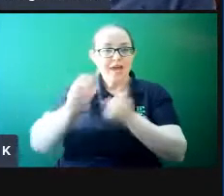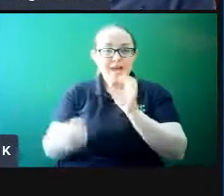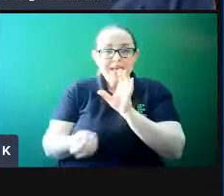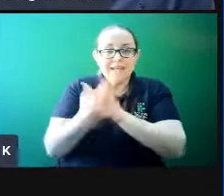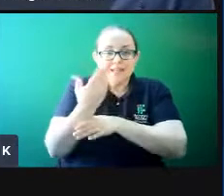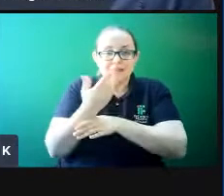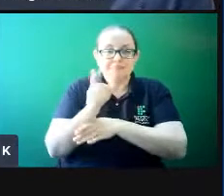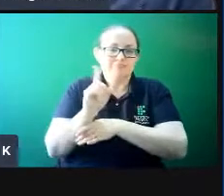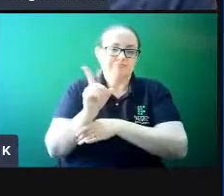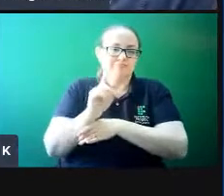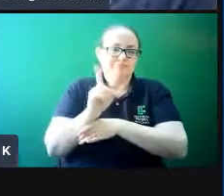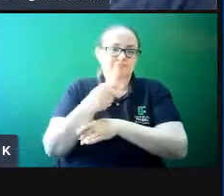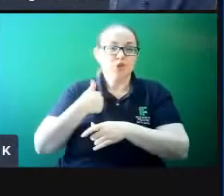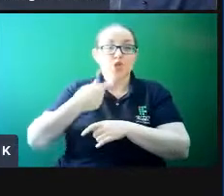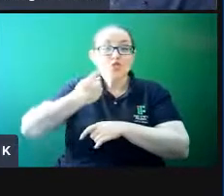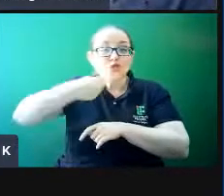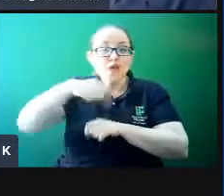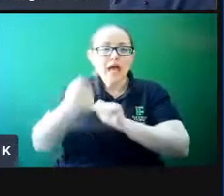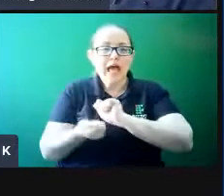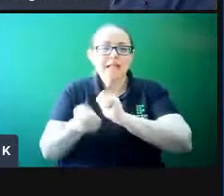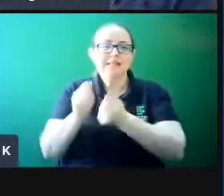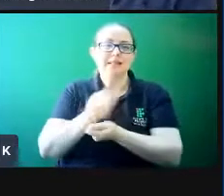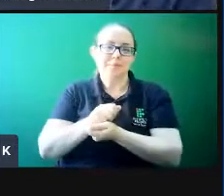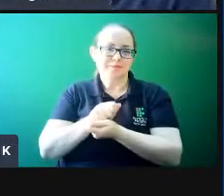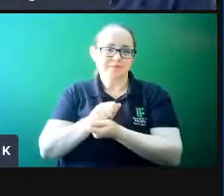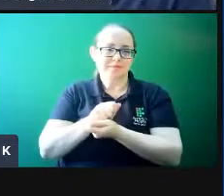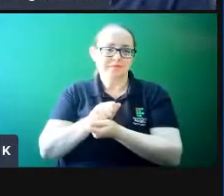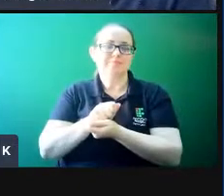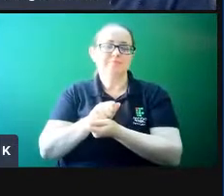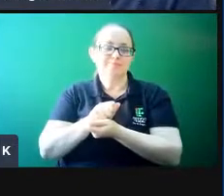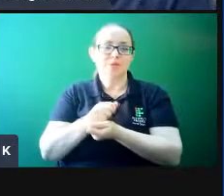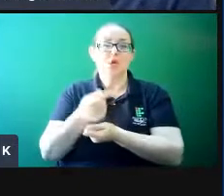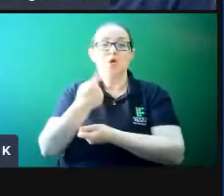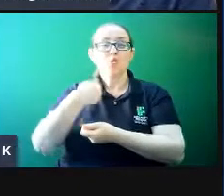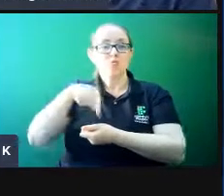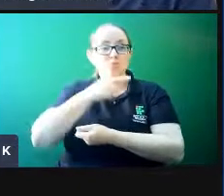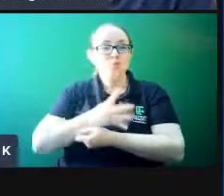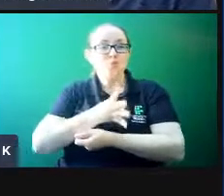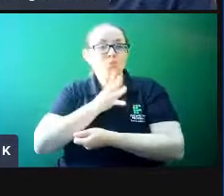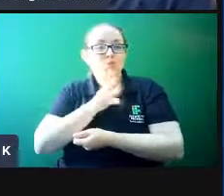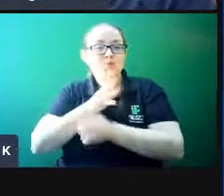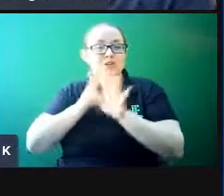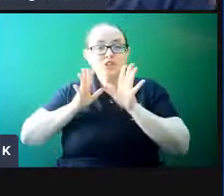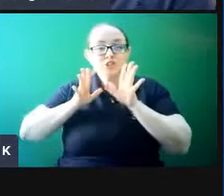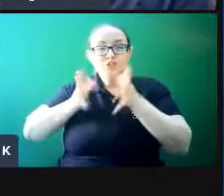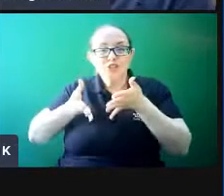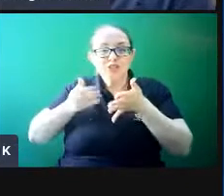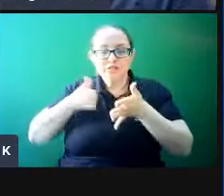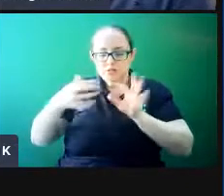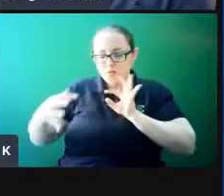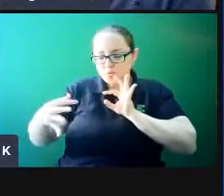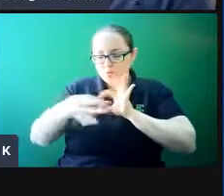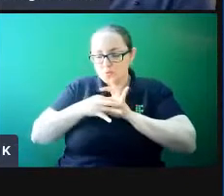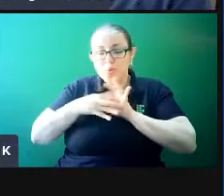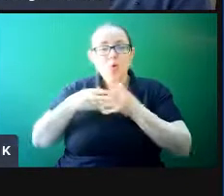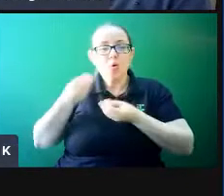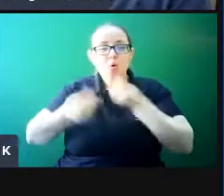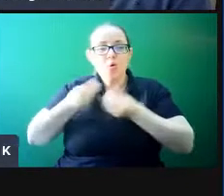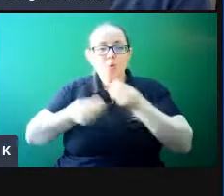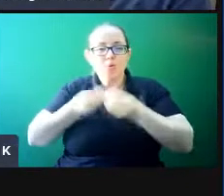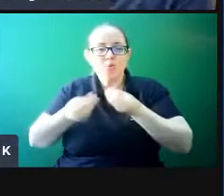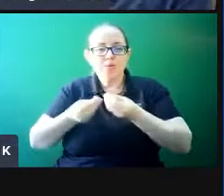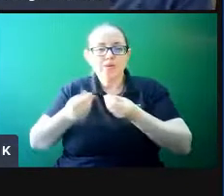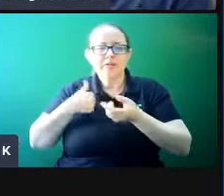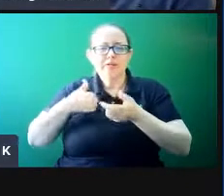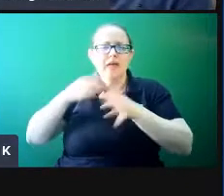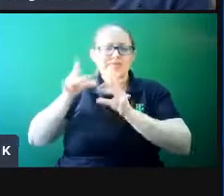adapta as coisas, a gente aproveita todos os conhecimentos que nós temos, conecta eles de alguma maneira, e ele chama aqui, ele detalha mais o